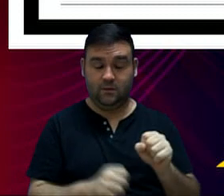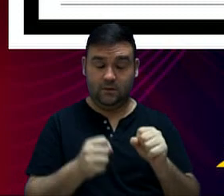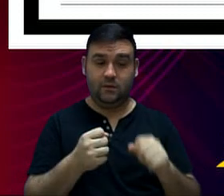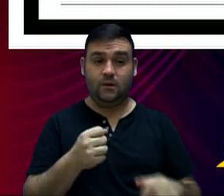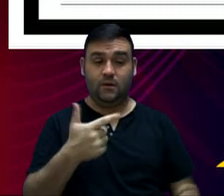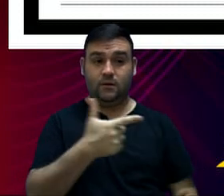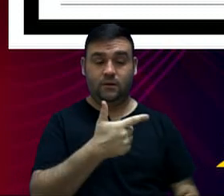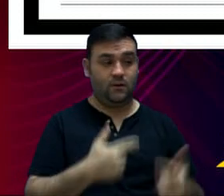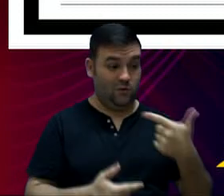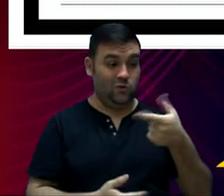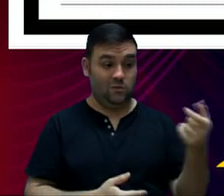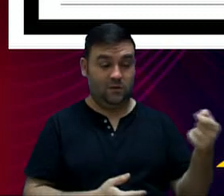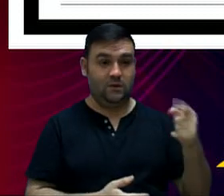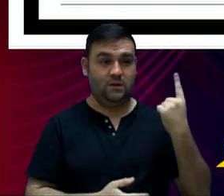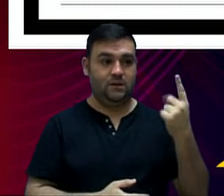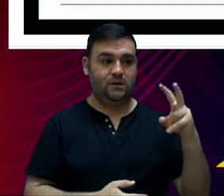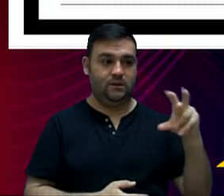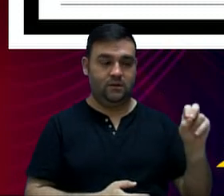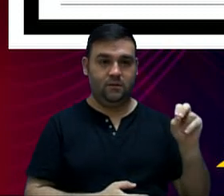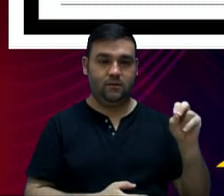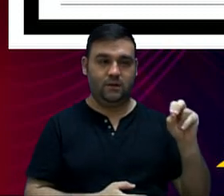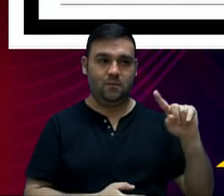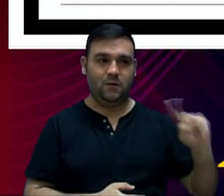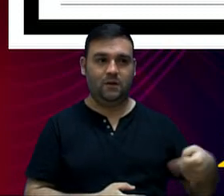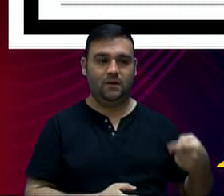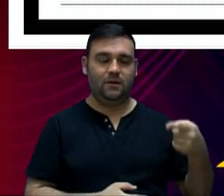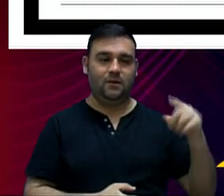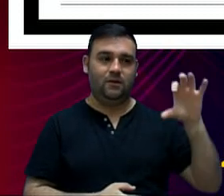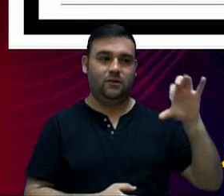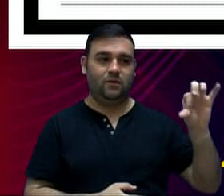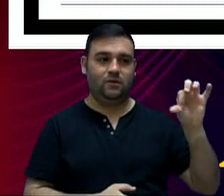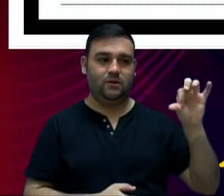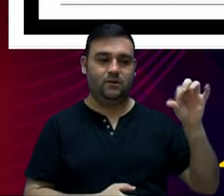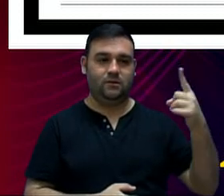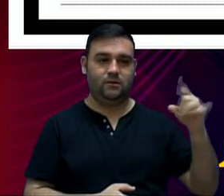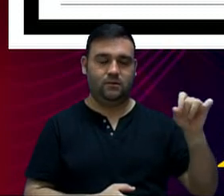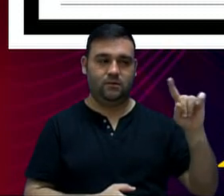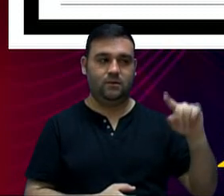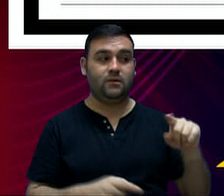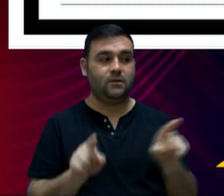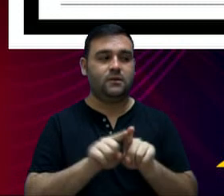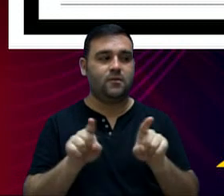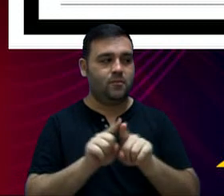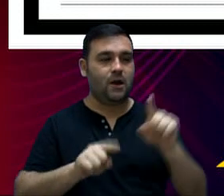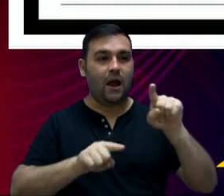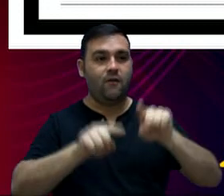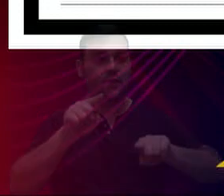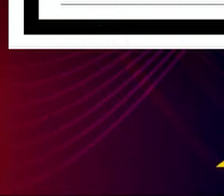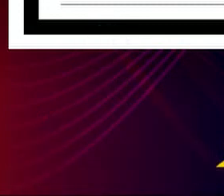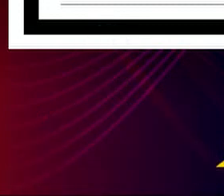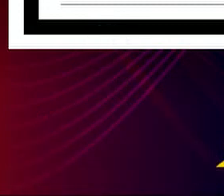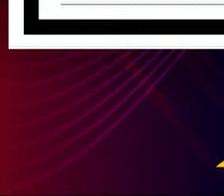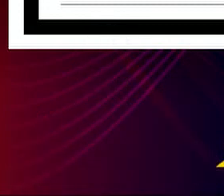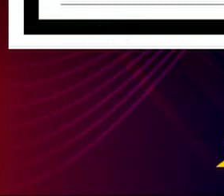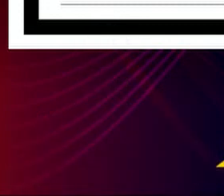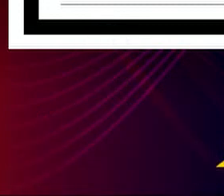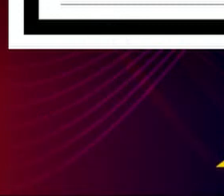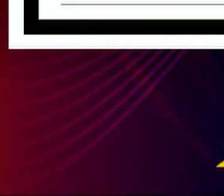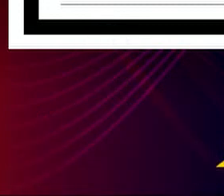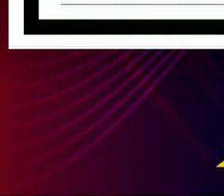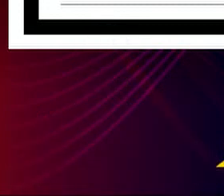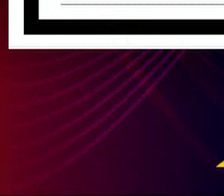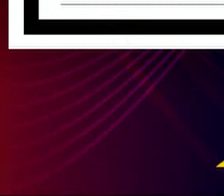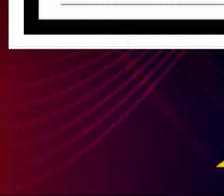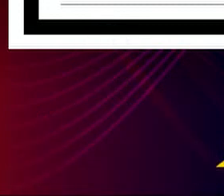2020, 150.961.000, também uma variação negativa da ordem de 4